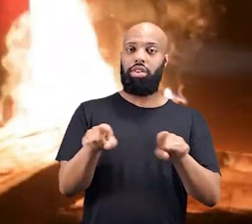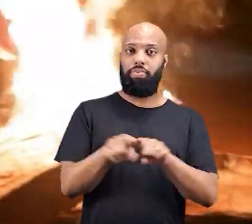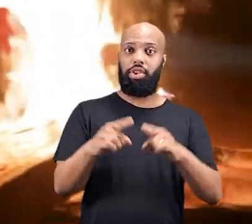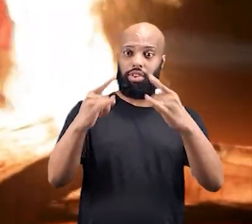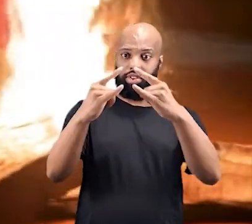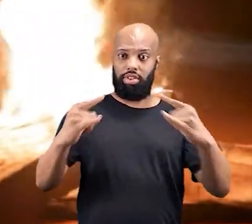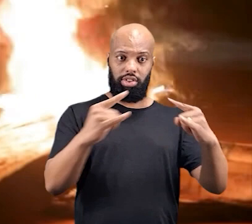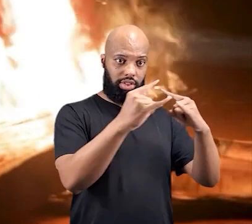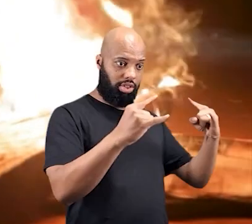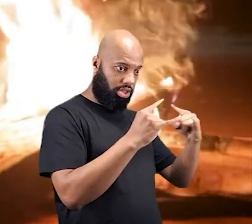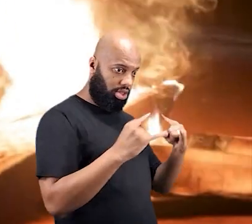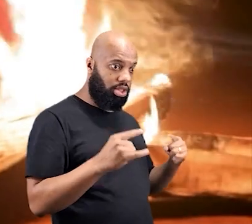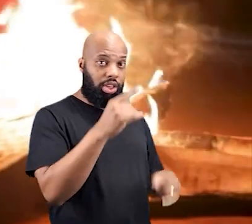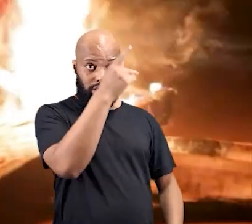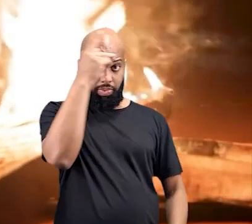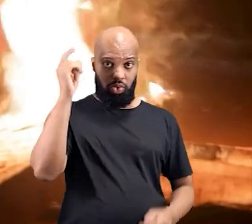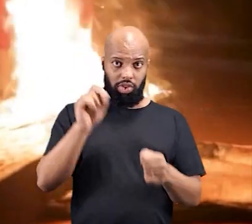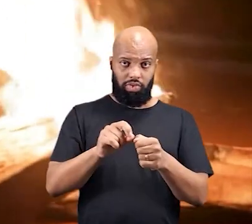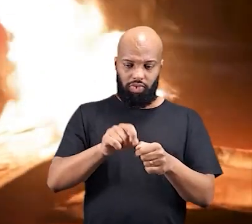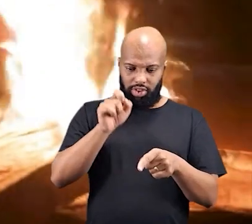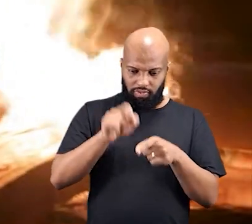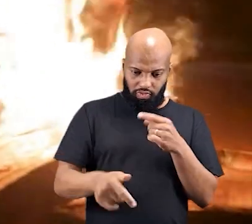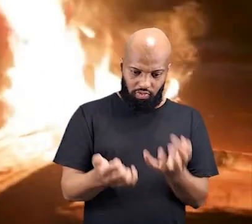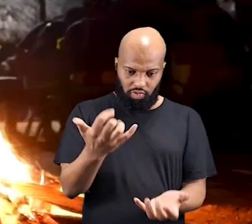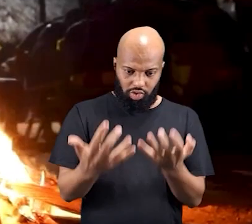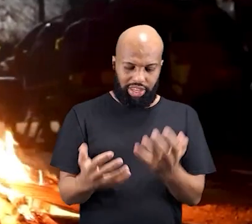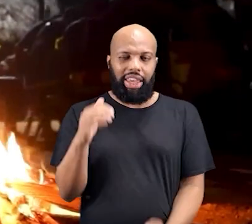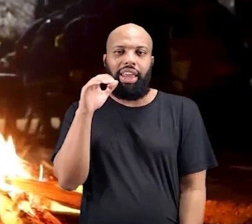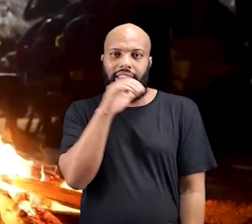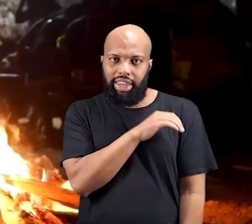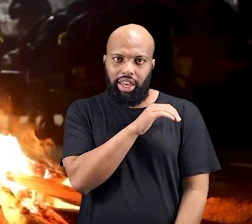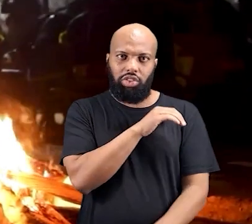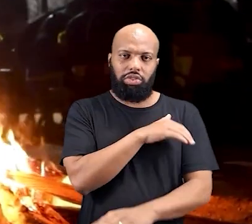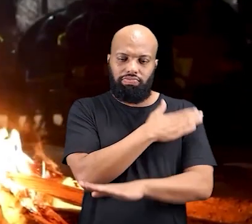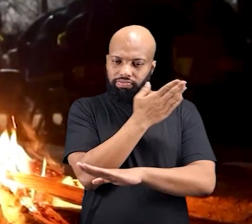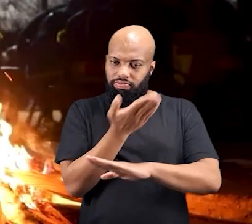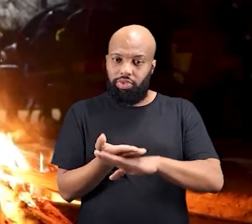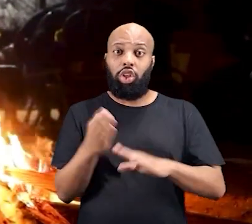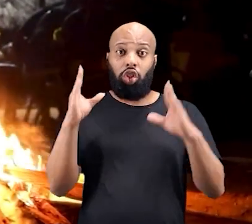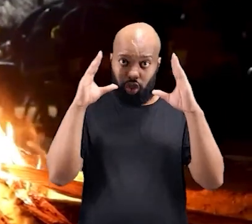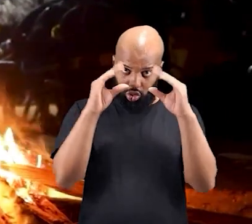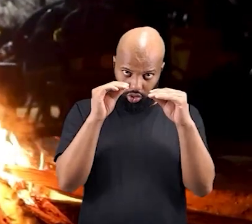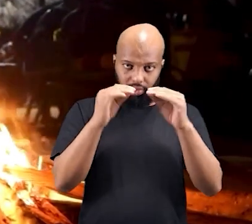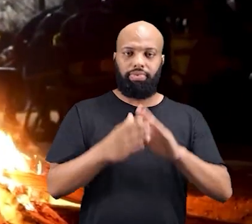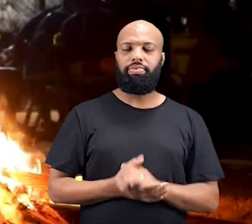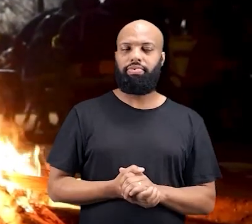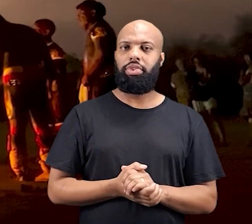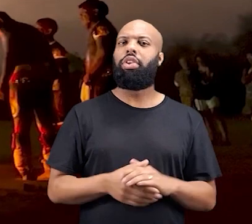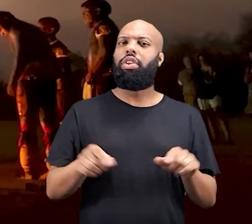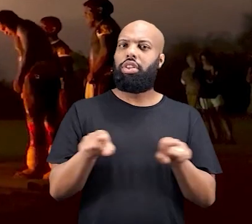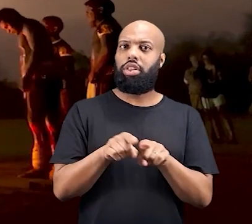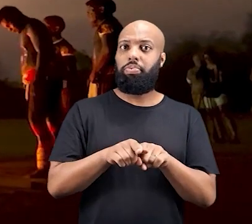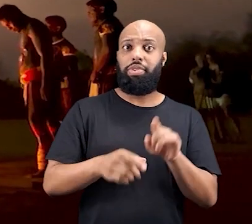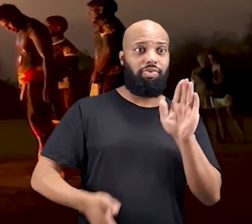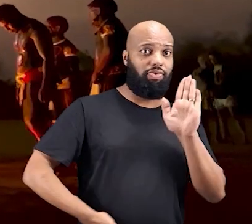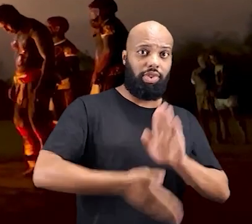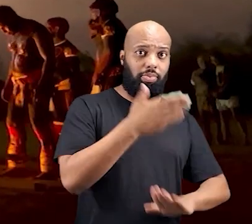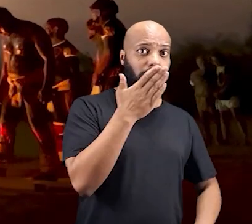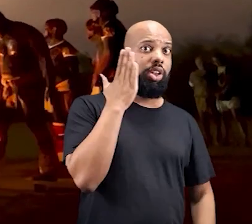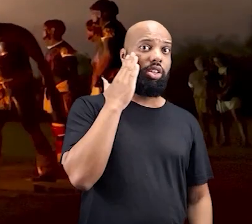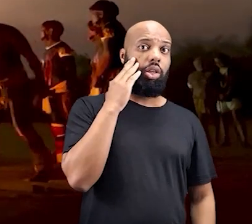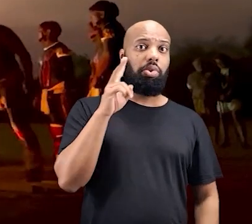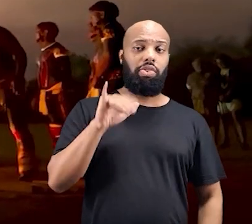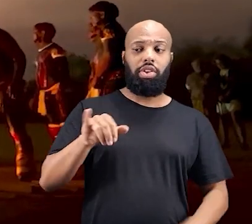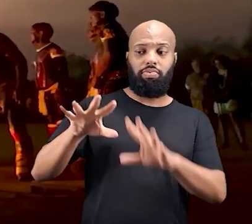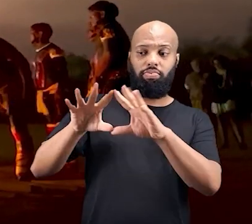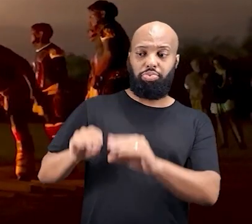E vai embora e sabe que vai apagar. Isso antes, hoje não. Hoje, antes de ir embora, tem que cuidar o fogo,